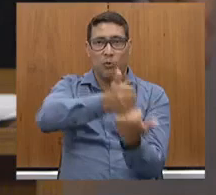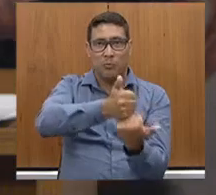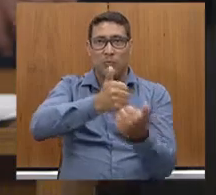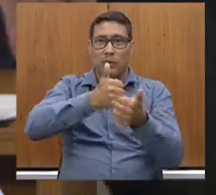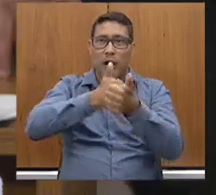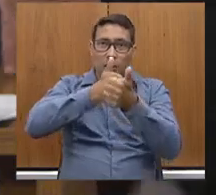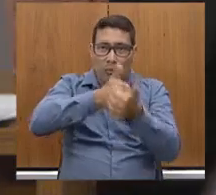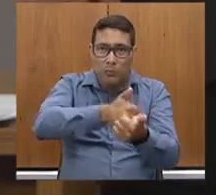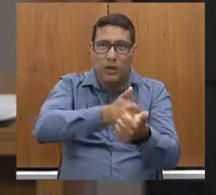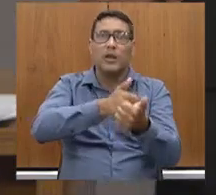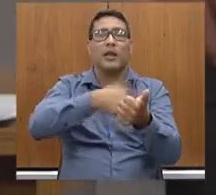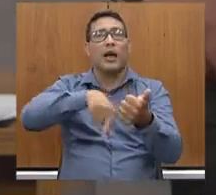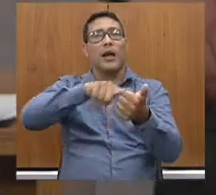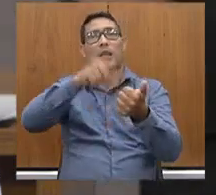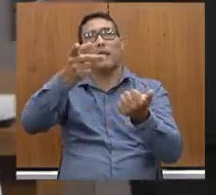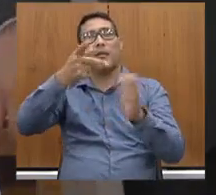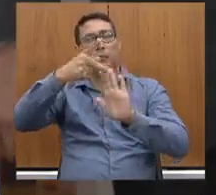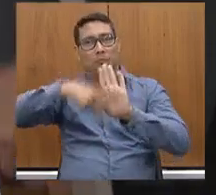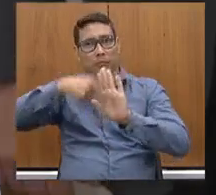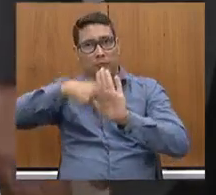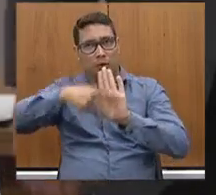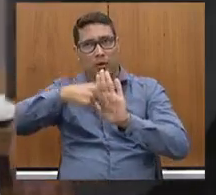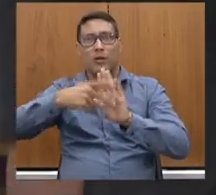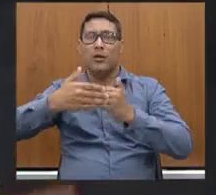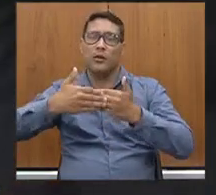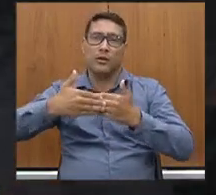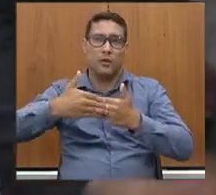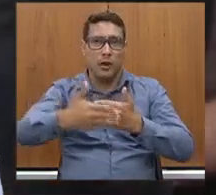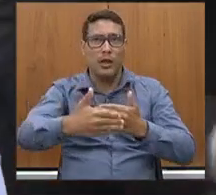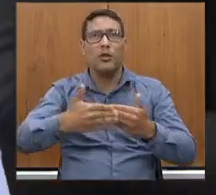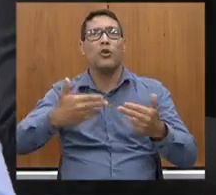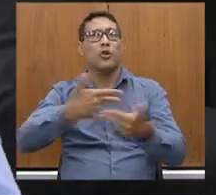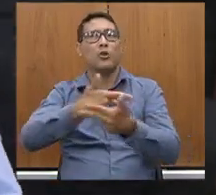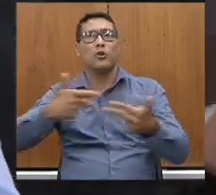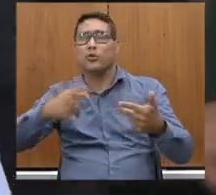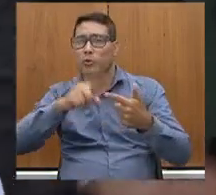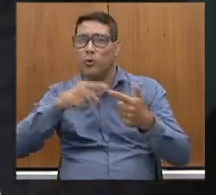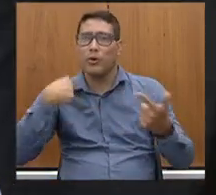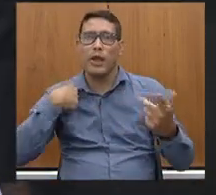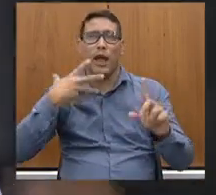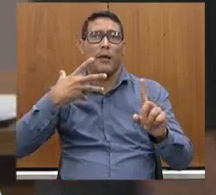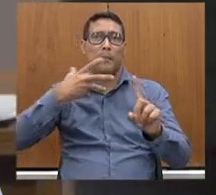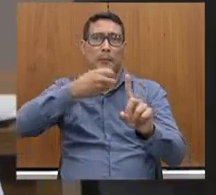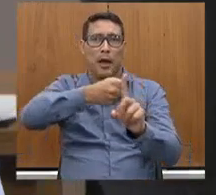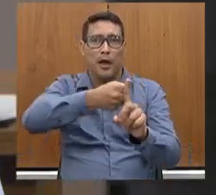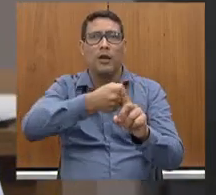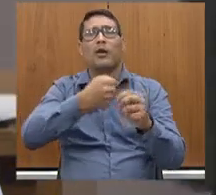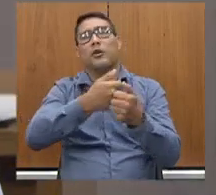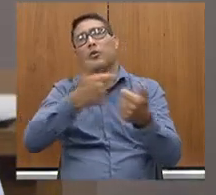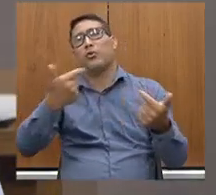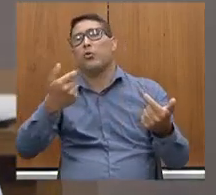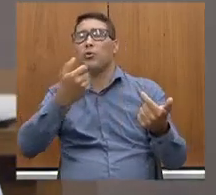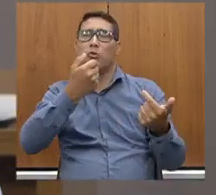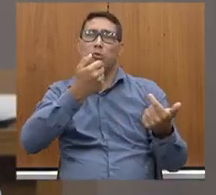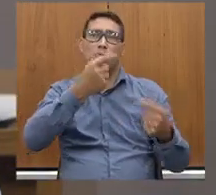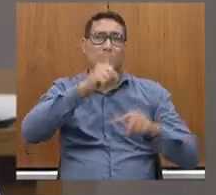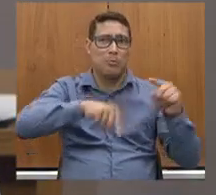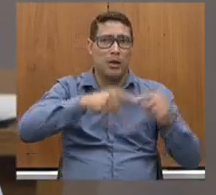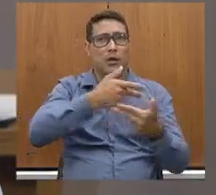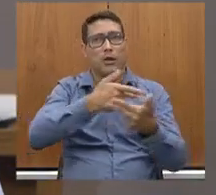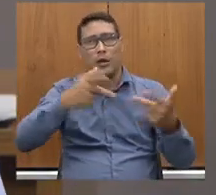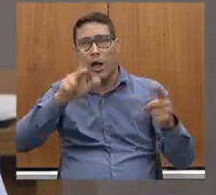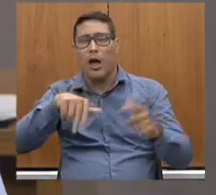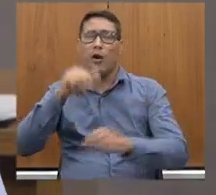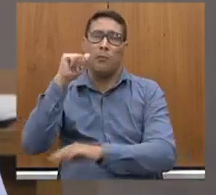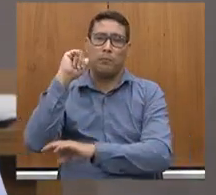identificação de qualquer impacto sobre qualquer bem material, imaterial, meio ambiente,